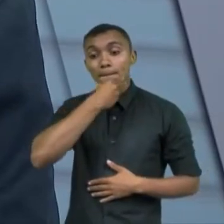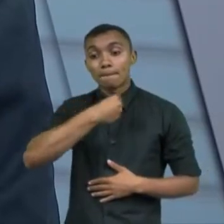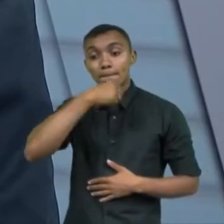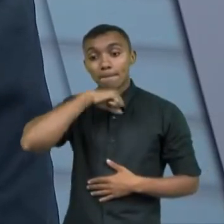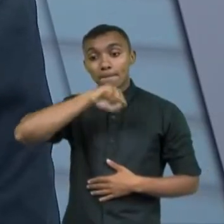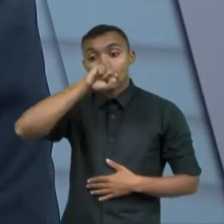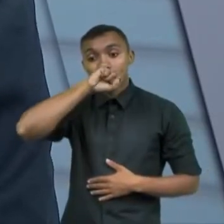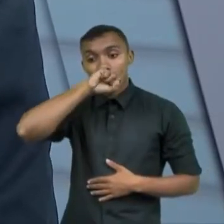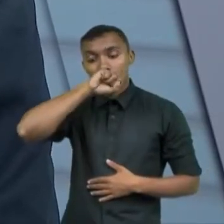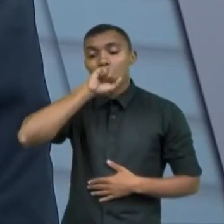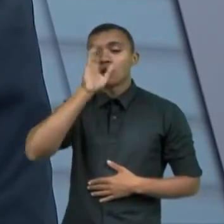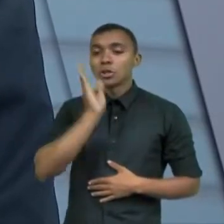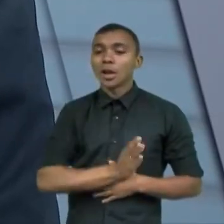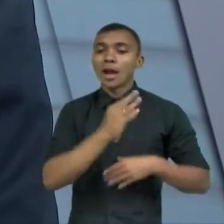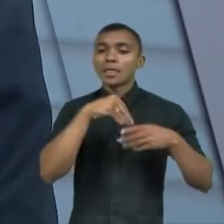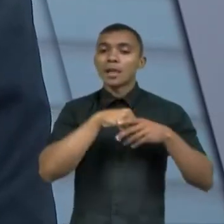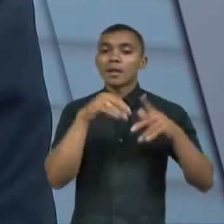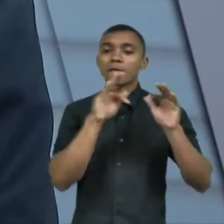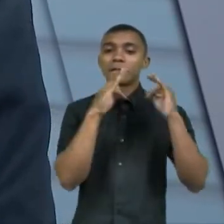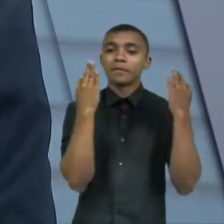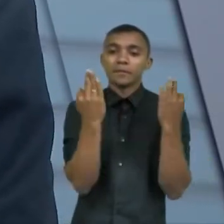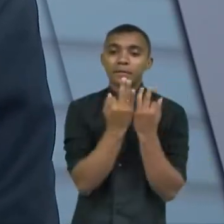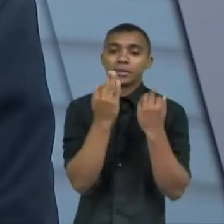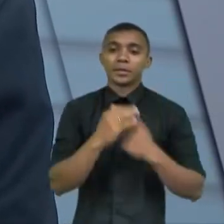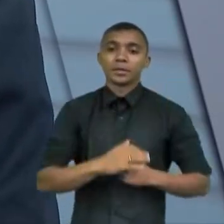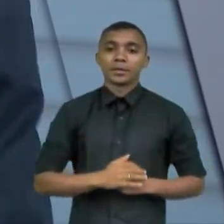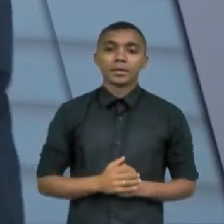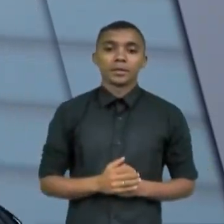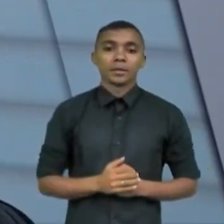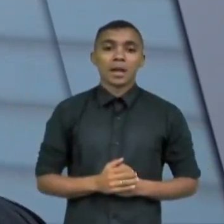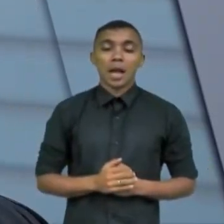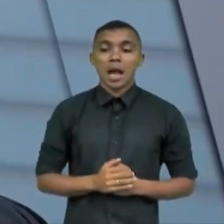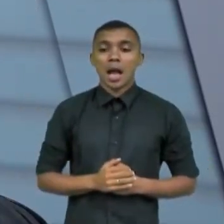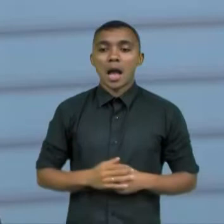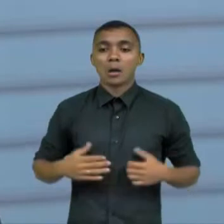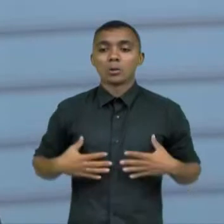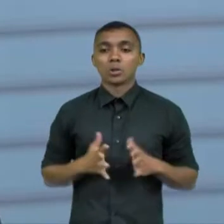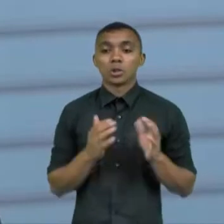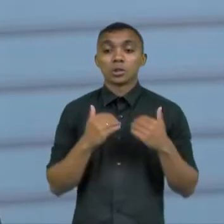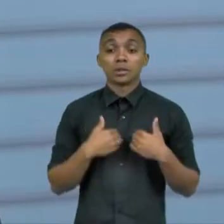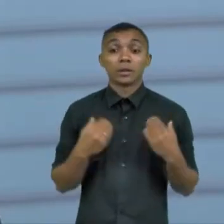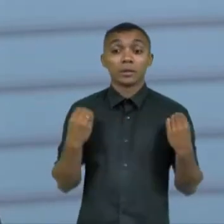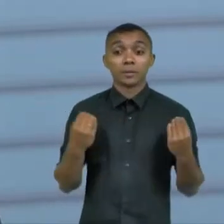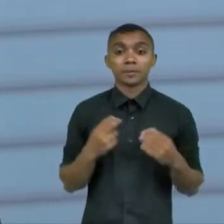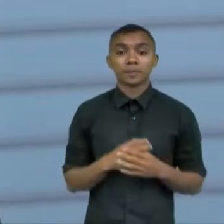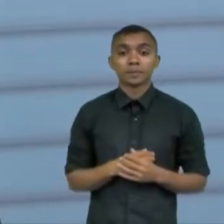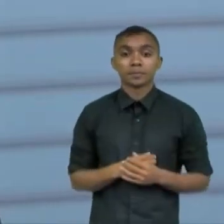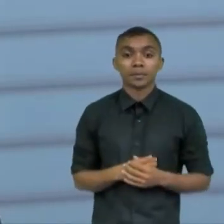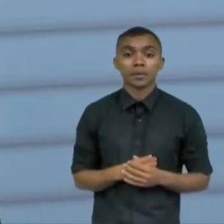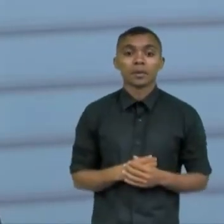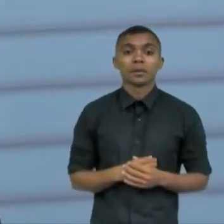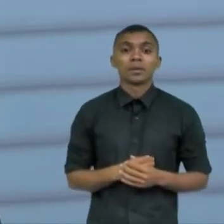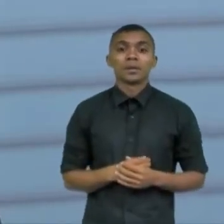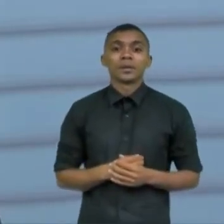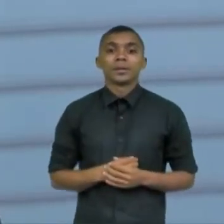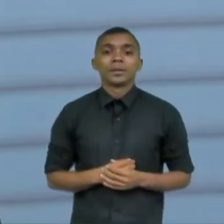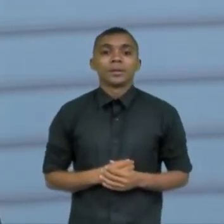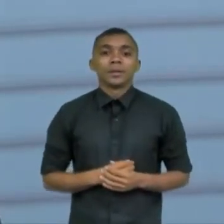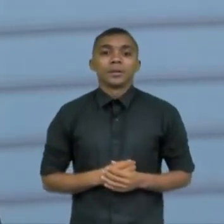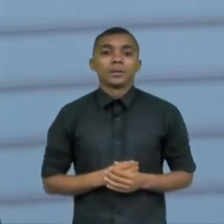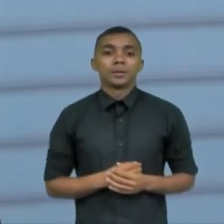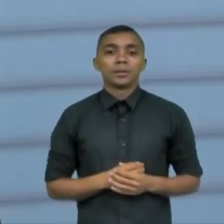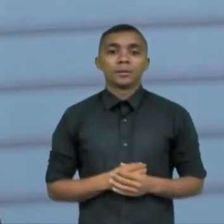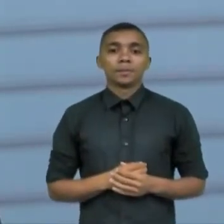convive que tem na família um filho ou uma filha autista o que eu digo é o seguinte como eu falo para